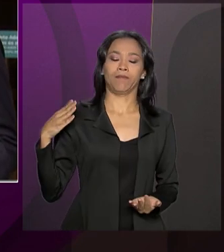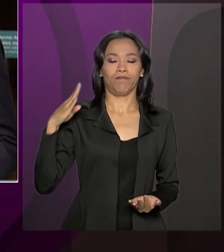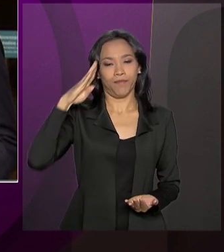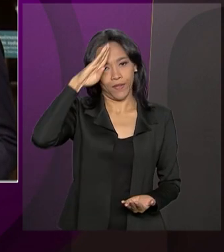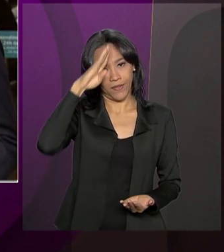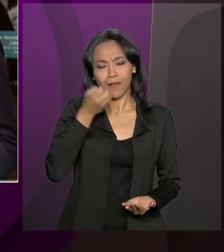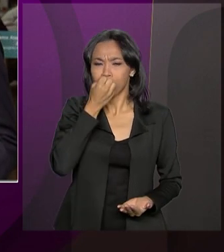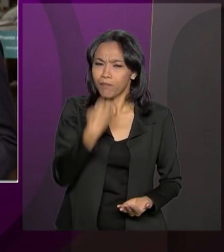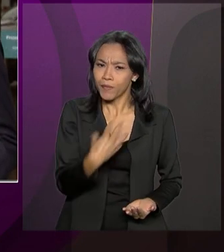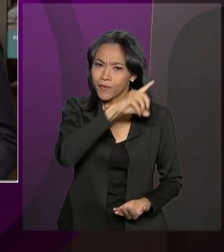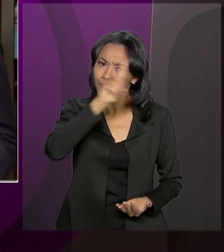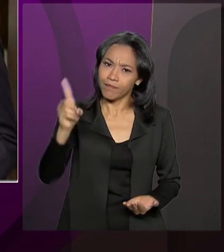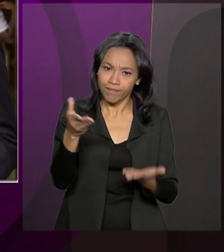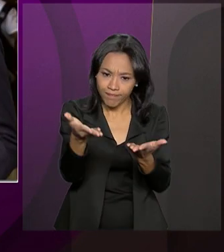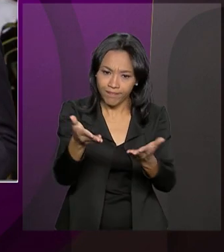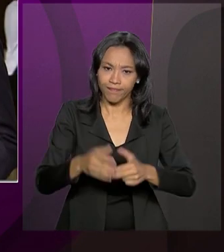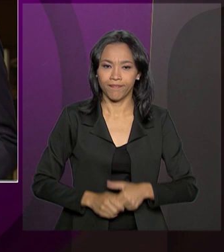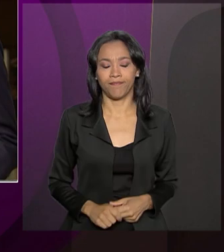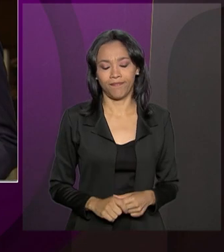Ricardo, bom dia para você.